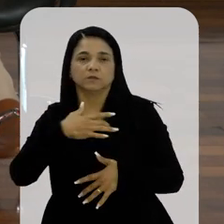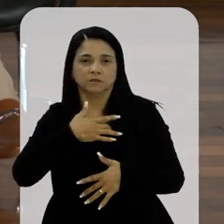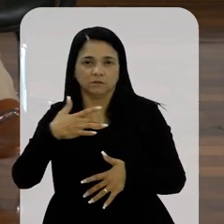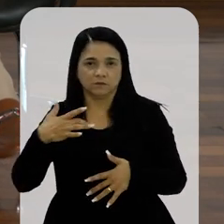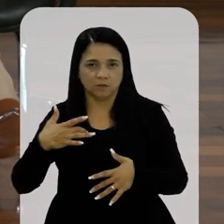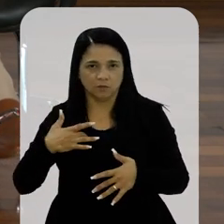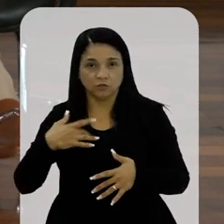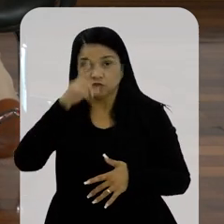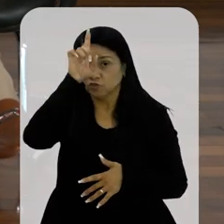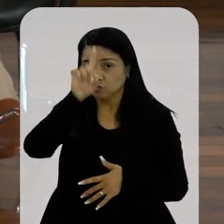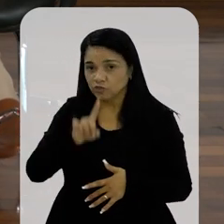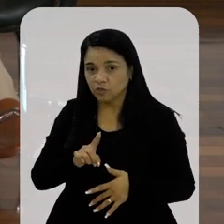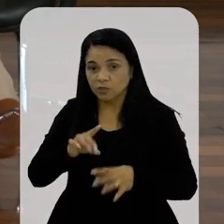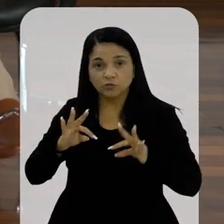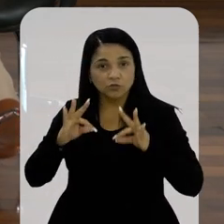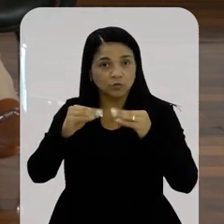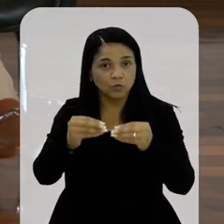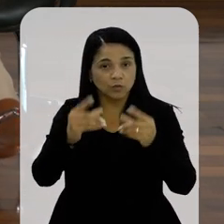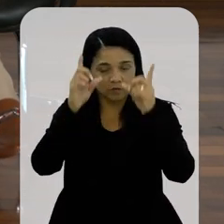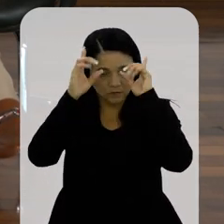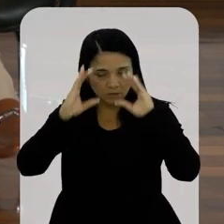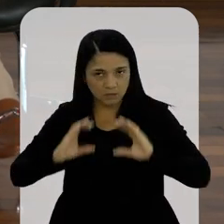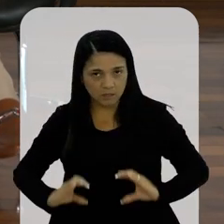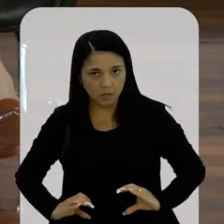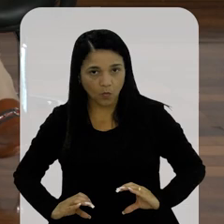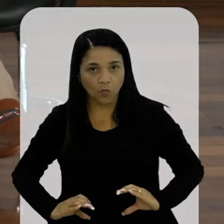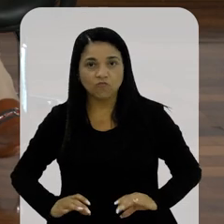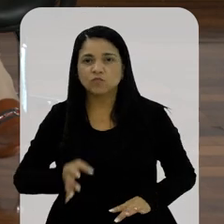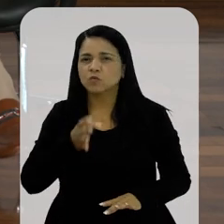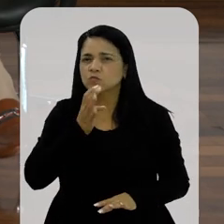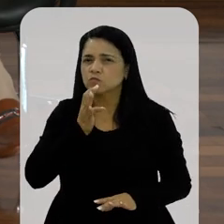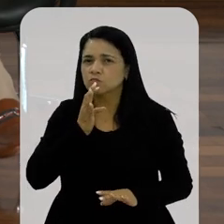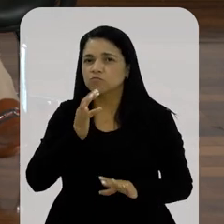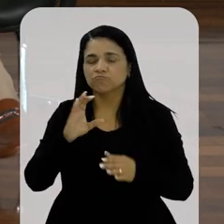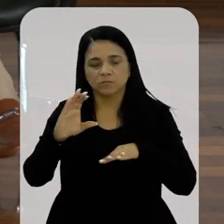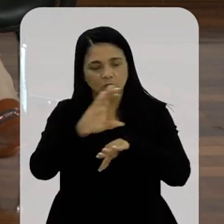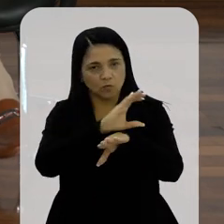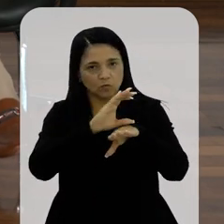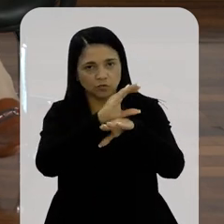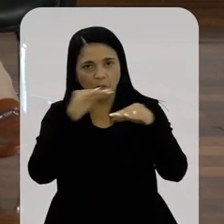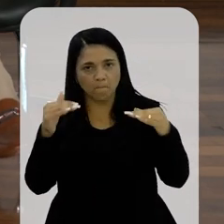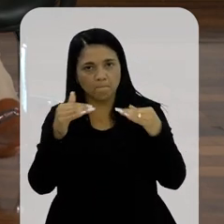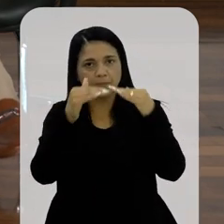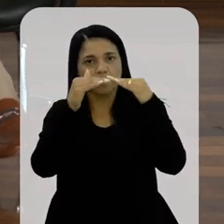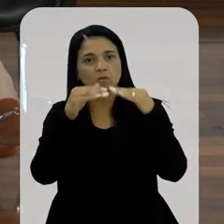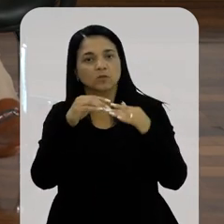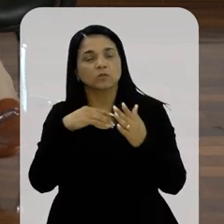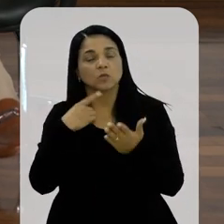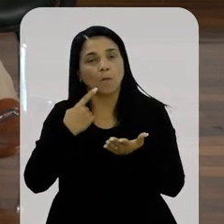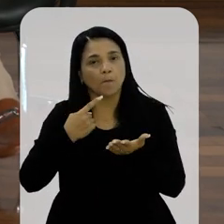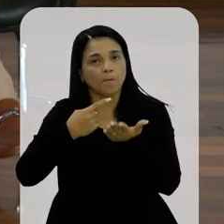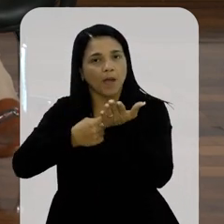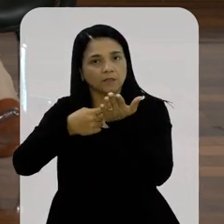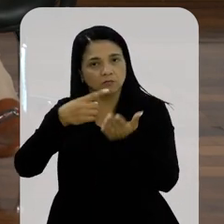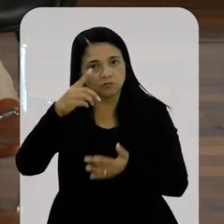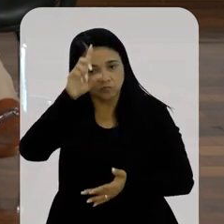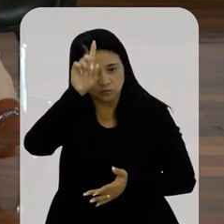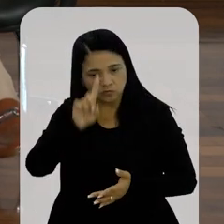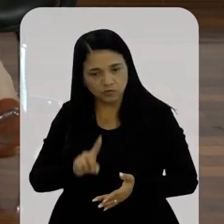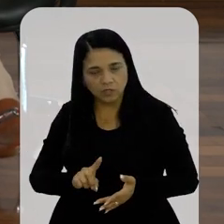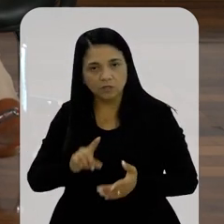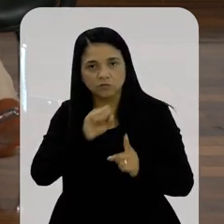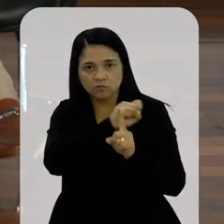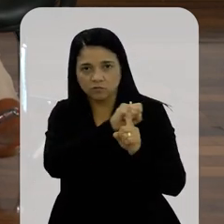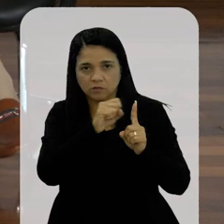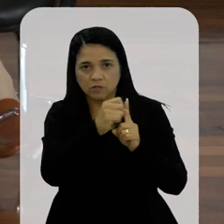da mobilização da saúde, enquanto um direito de todo cidadão reconhecido na nossa Constituição Federal, no